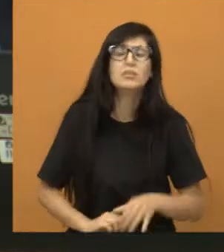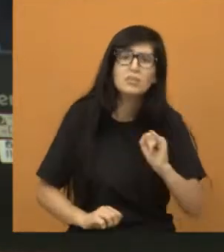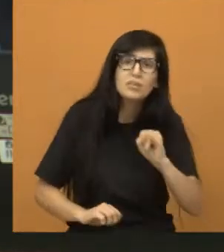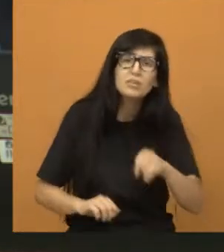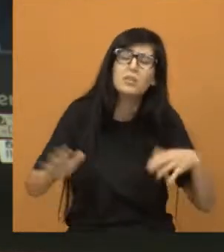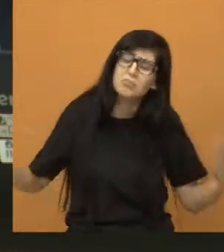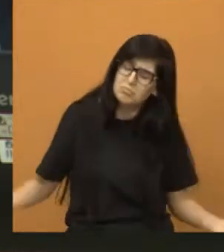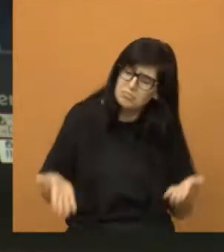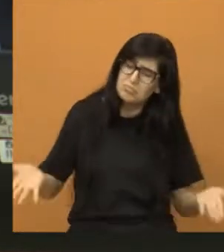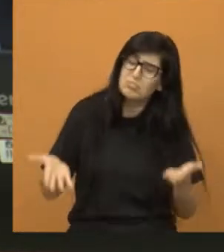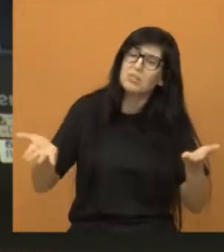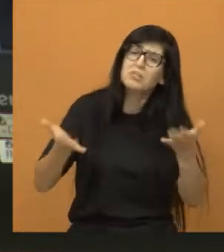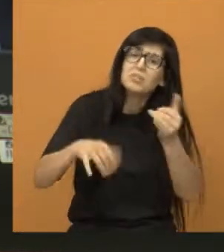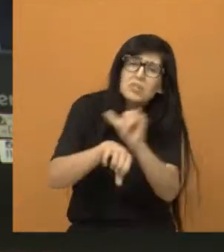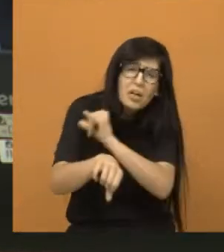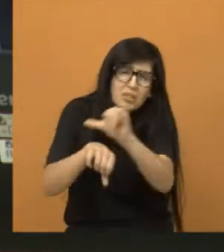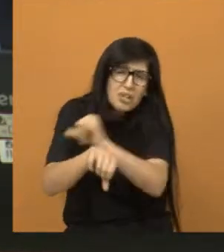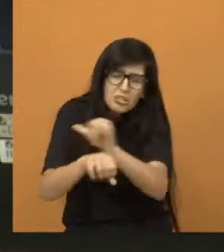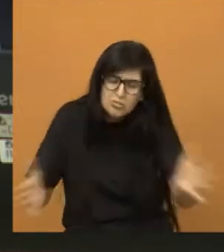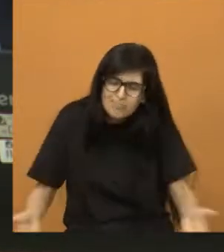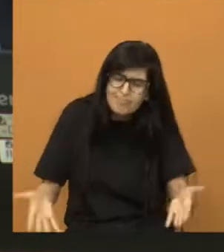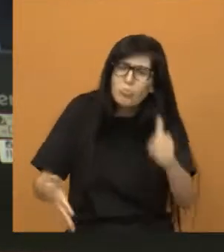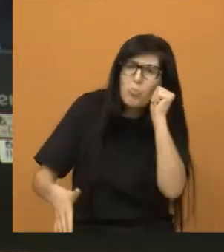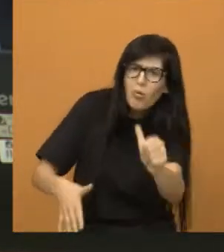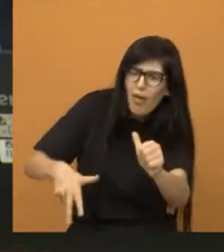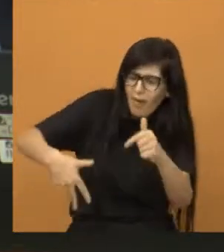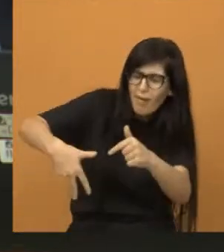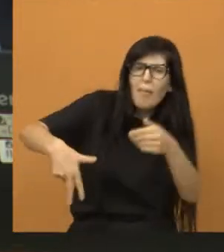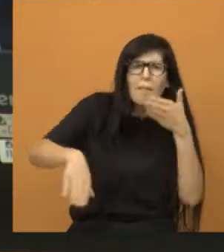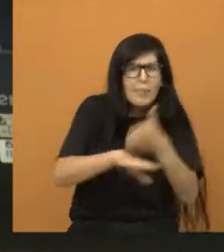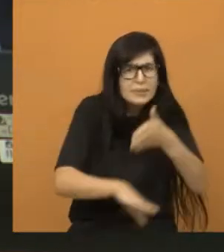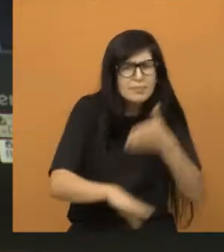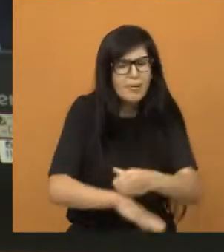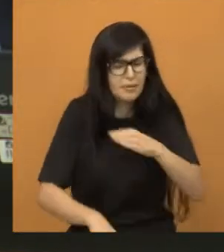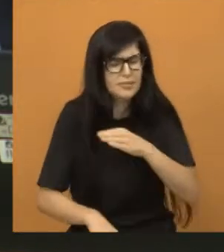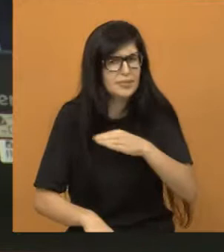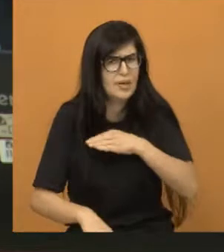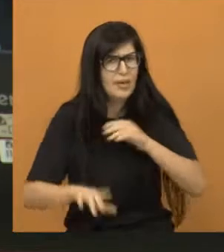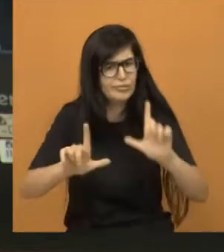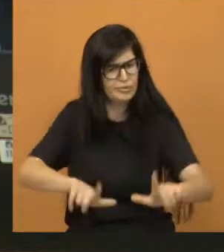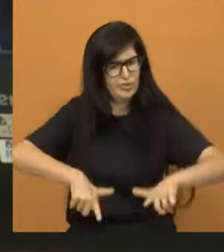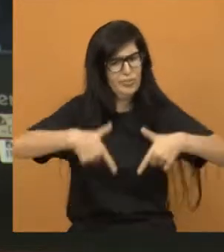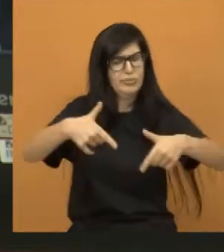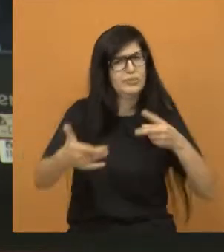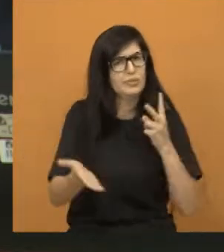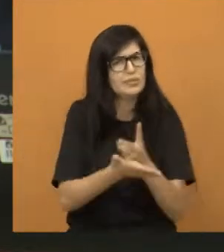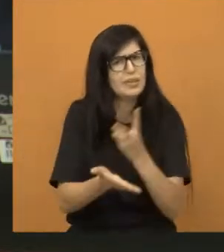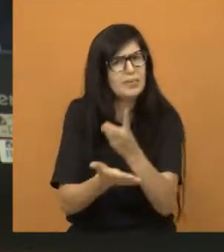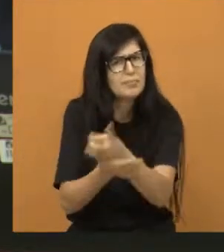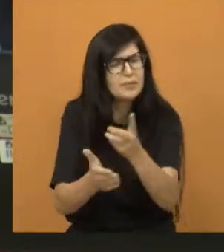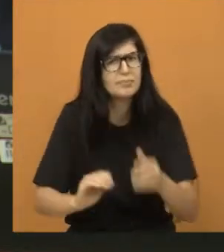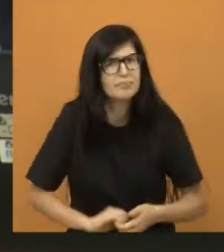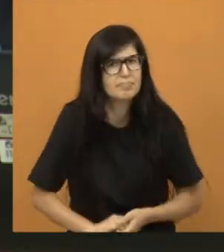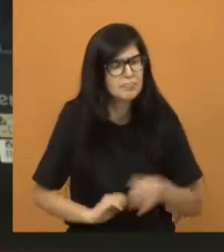estima da mulher participando da sociedade e a gente ocupar os nossos espaços. E nós temos aqui